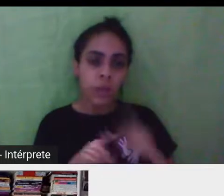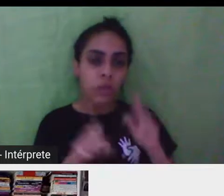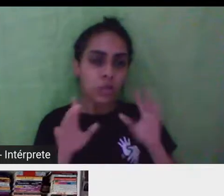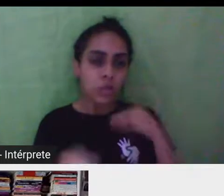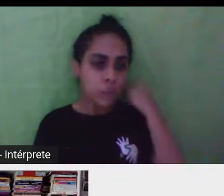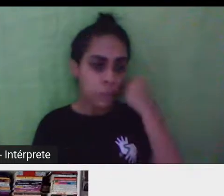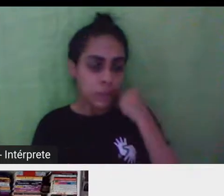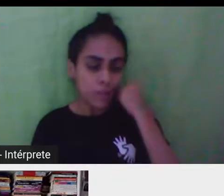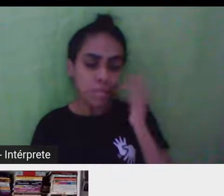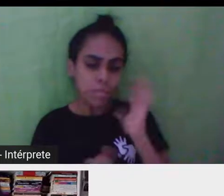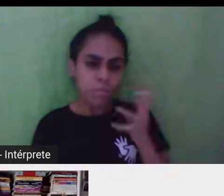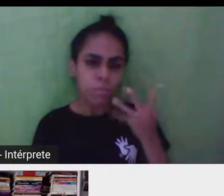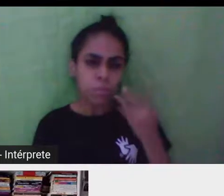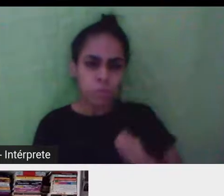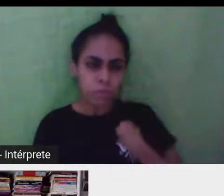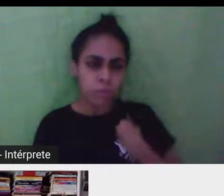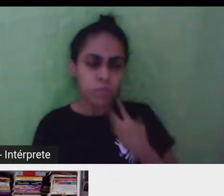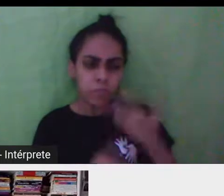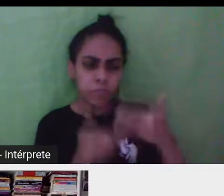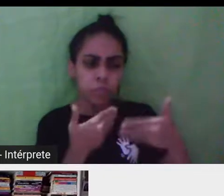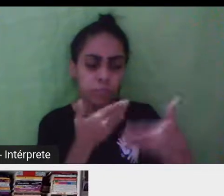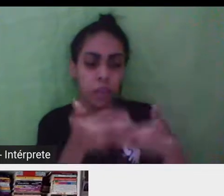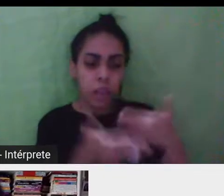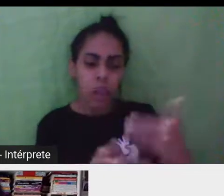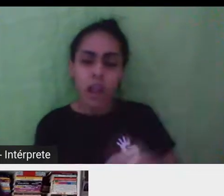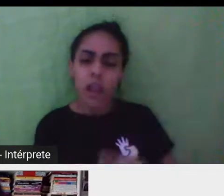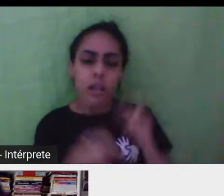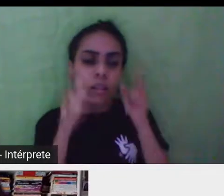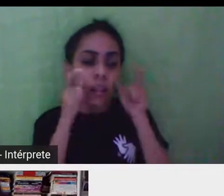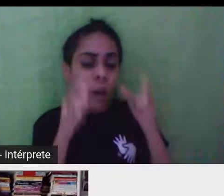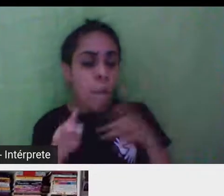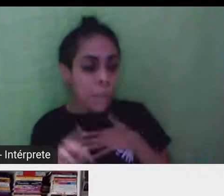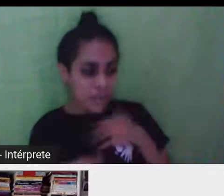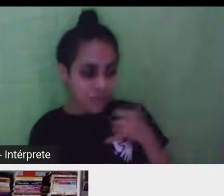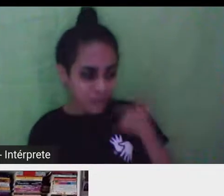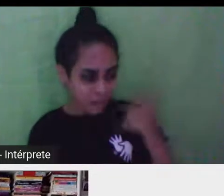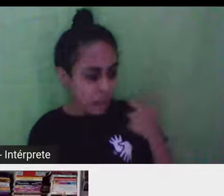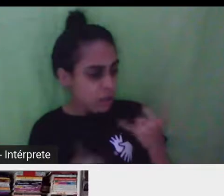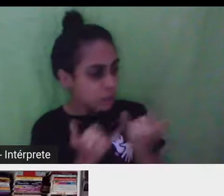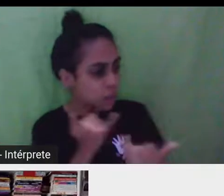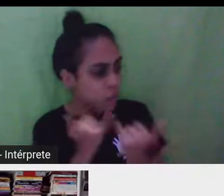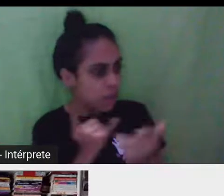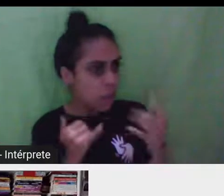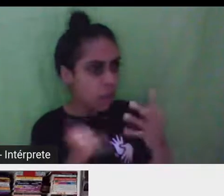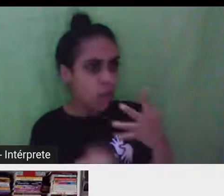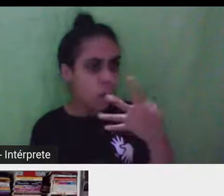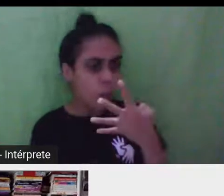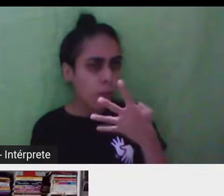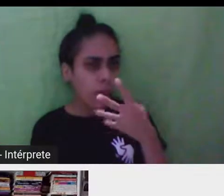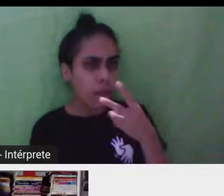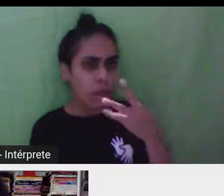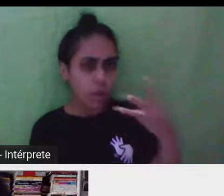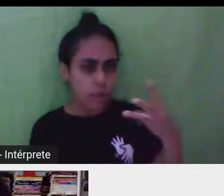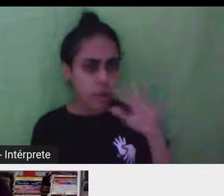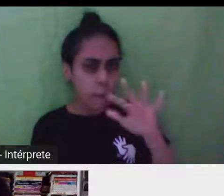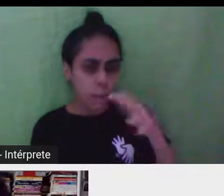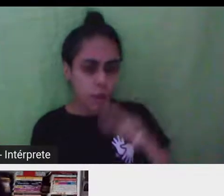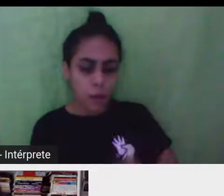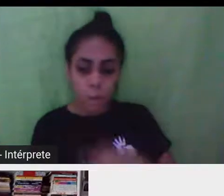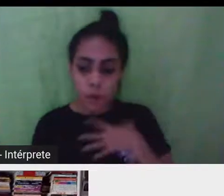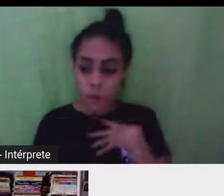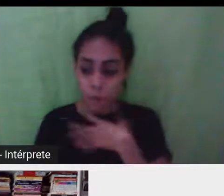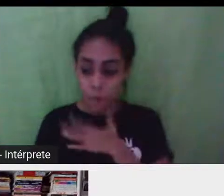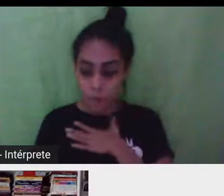interessante porque eu tenho quase a idade dela, né, eu tenho 46 anos, e a minha filha ainda é pequena,